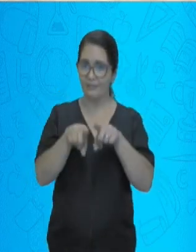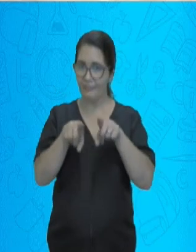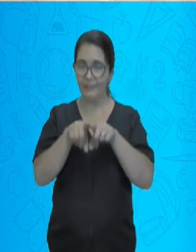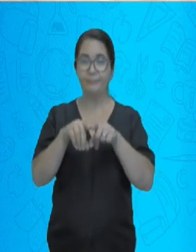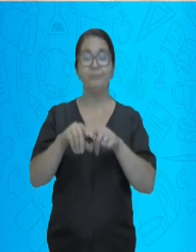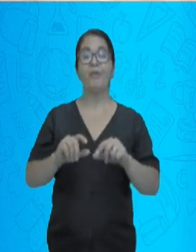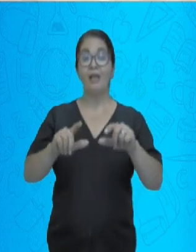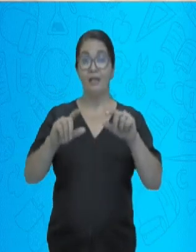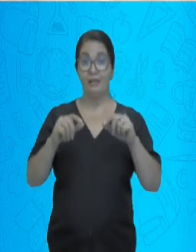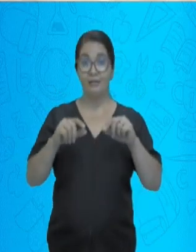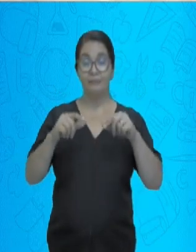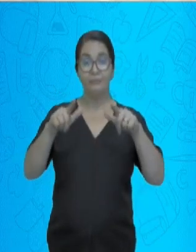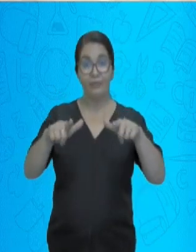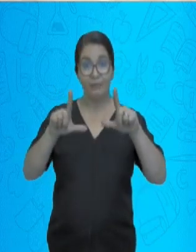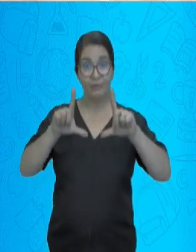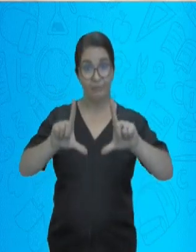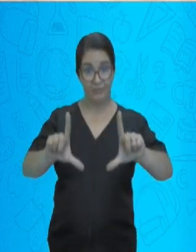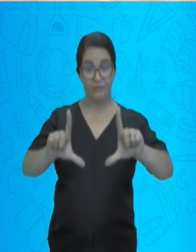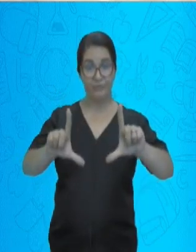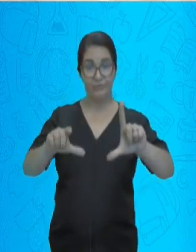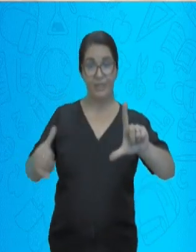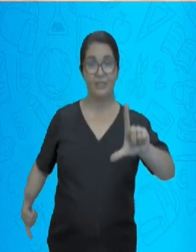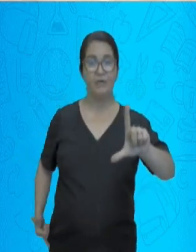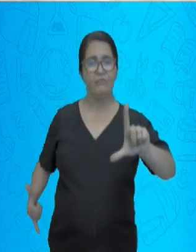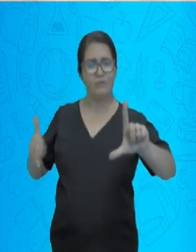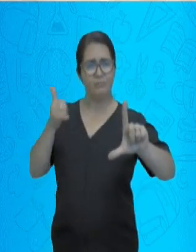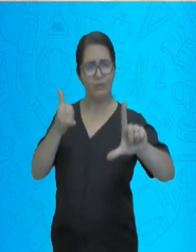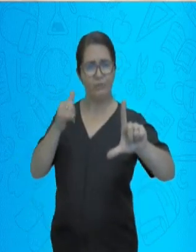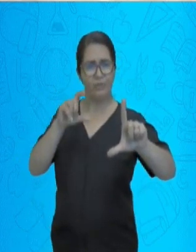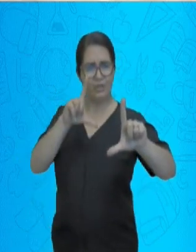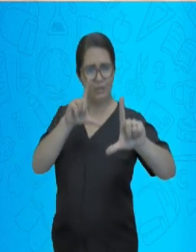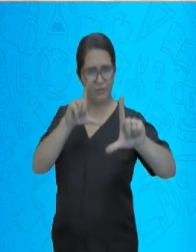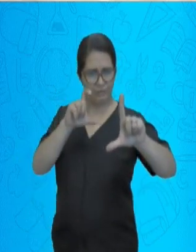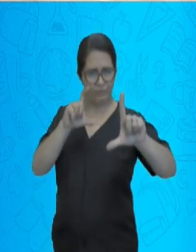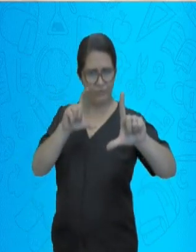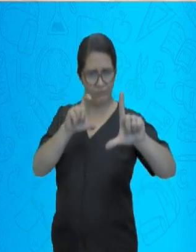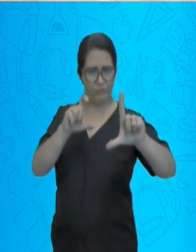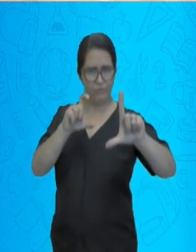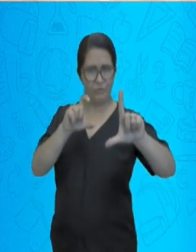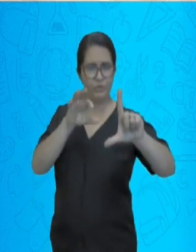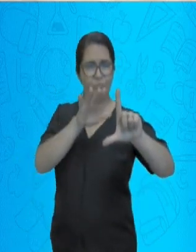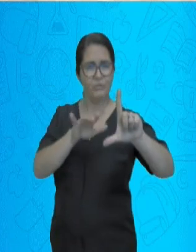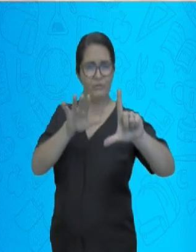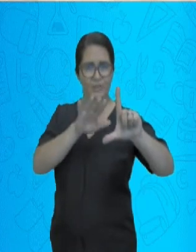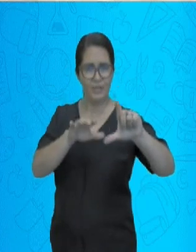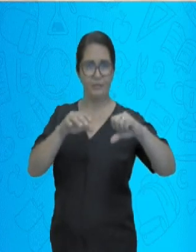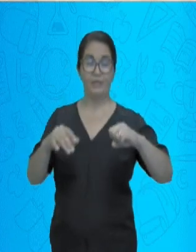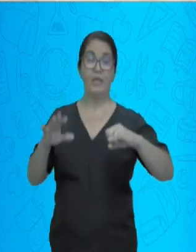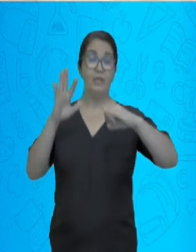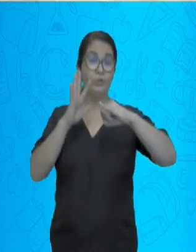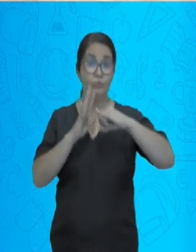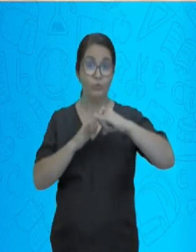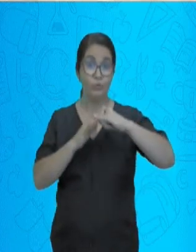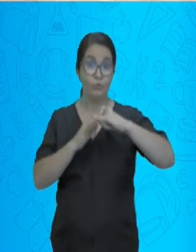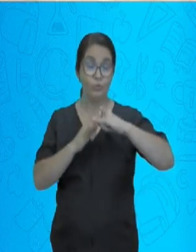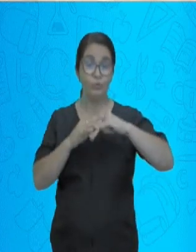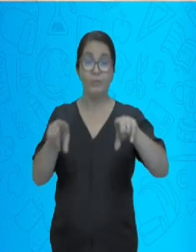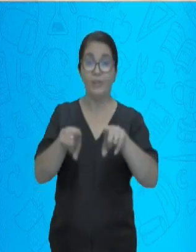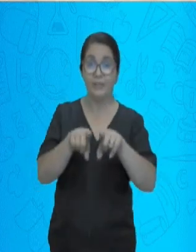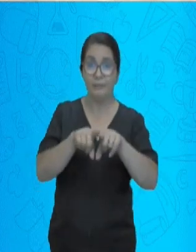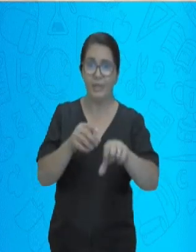basta apontar a câmera do seu celular para a imagem que aparece no canto da tela. Não deixe de se inscrever em nosso canal do YouTube,